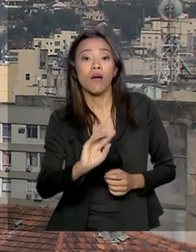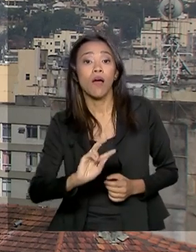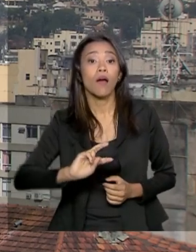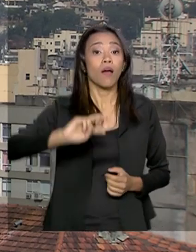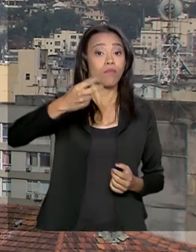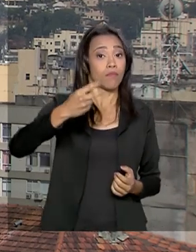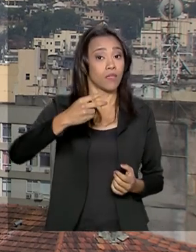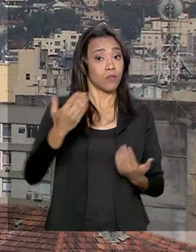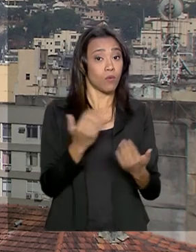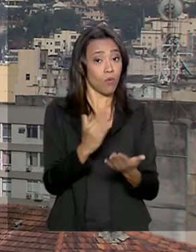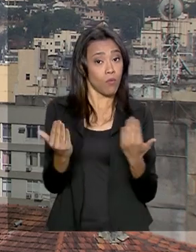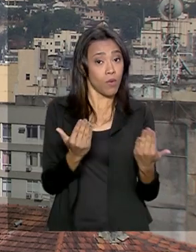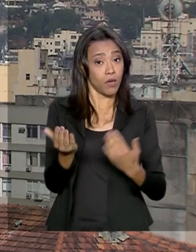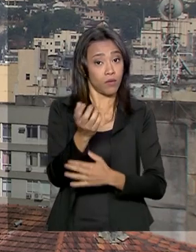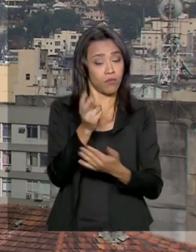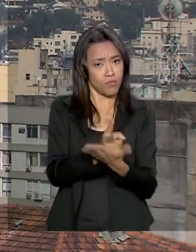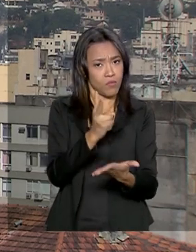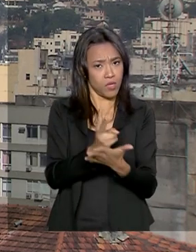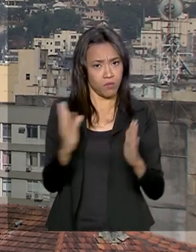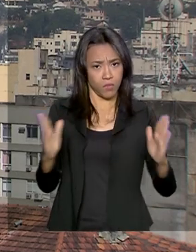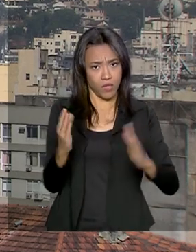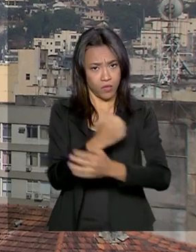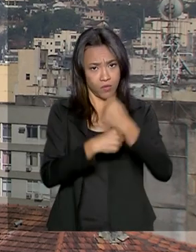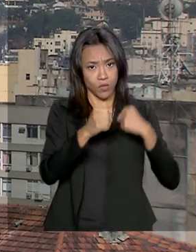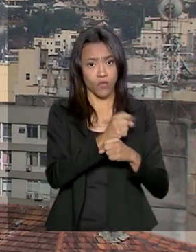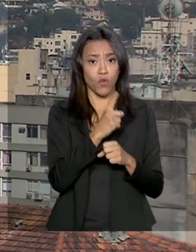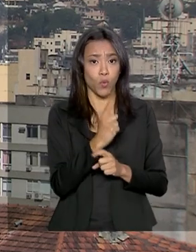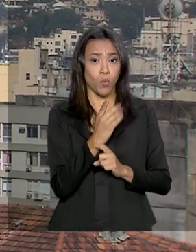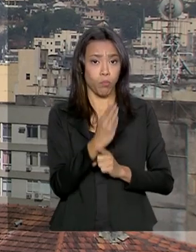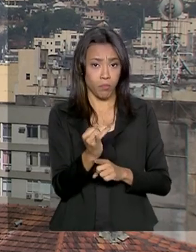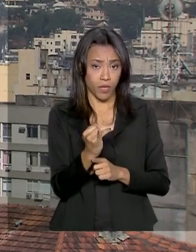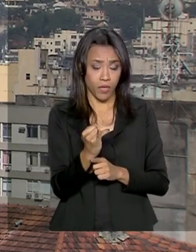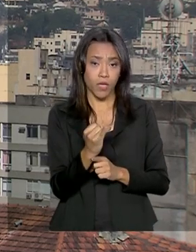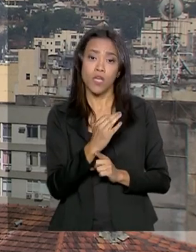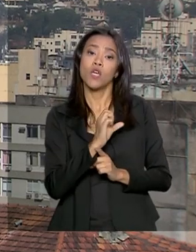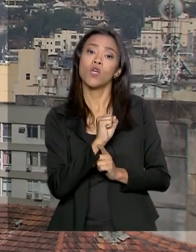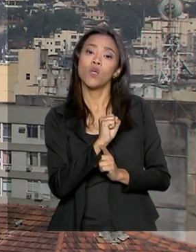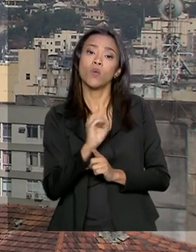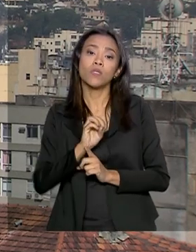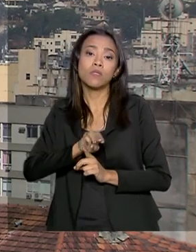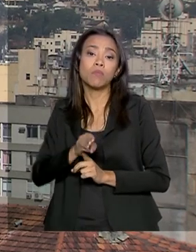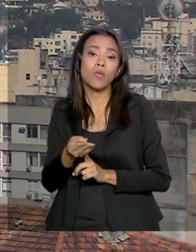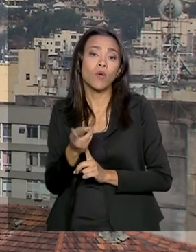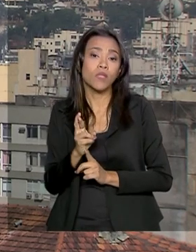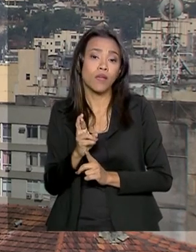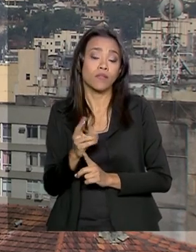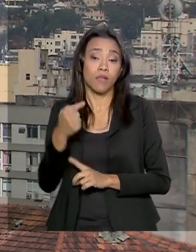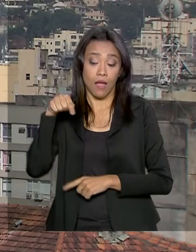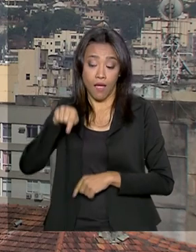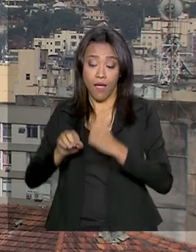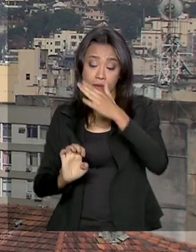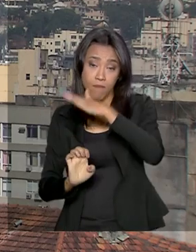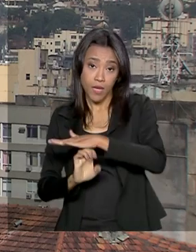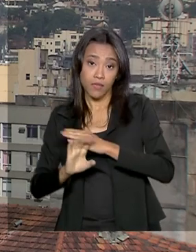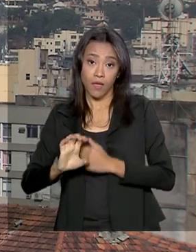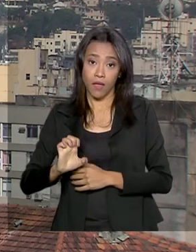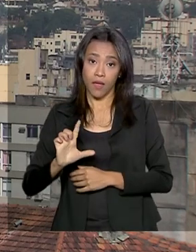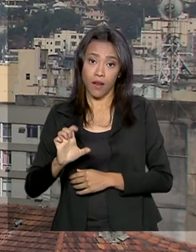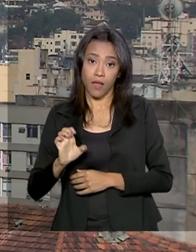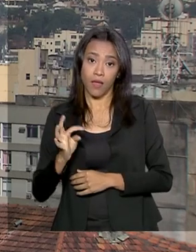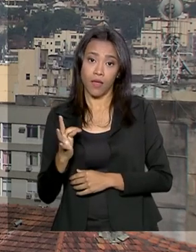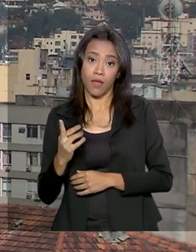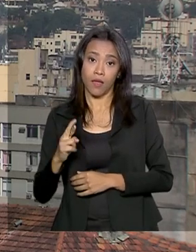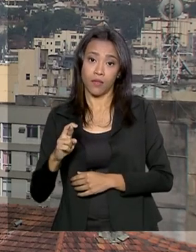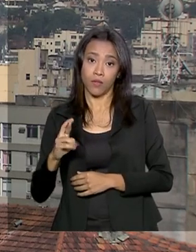período do ano passado, que foi de R 1,8 bilhão. A Eletrobras é a maior empresa de energia elétrica da América